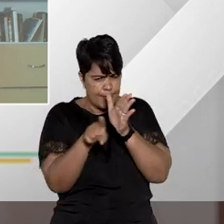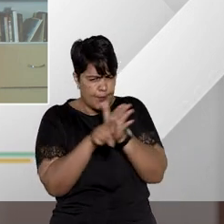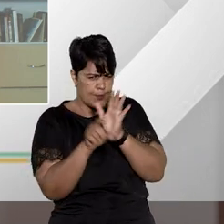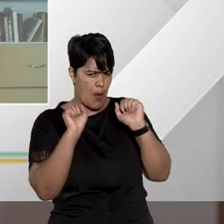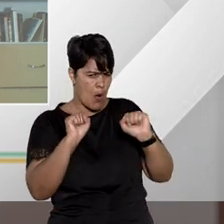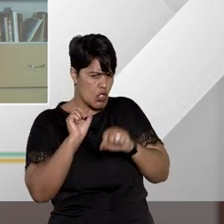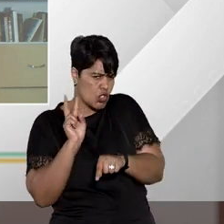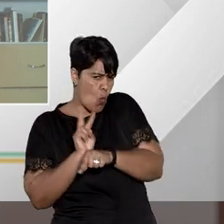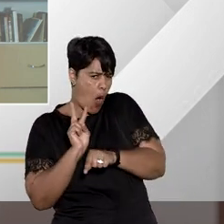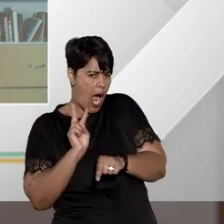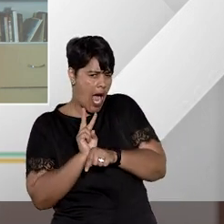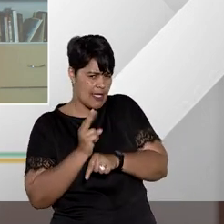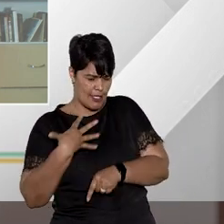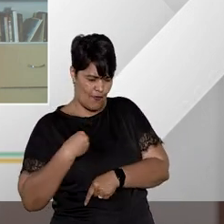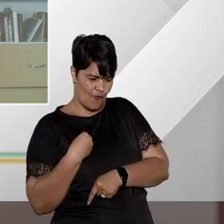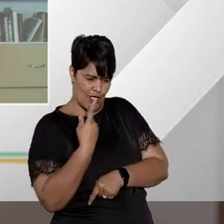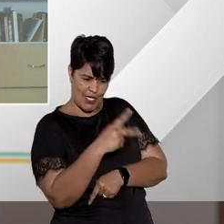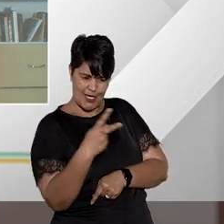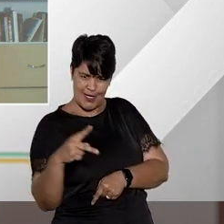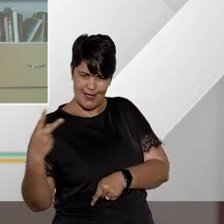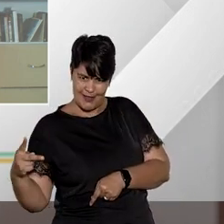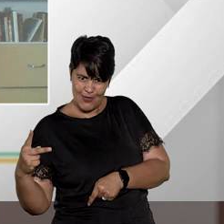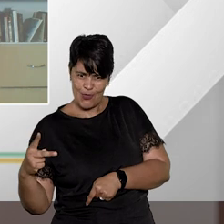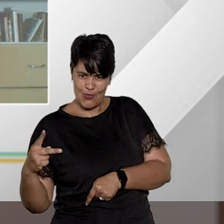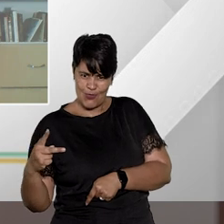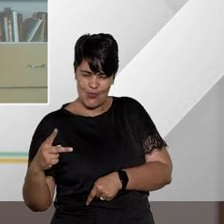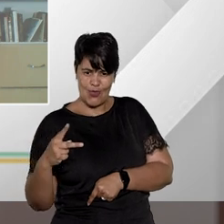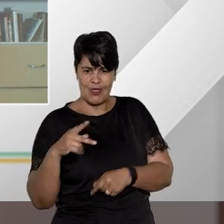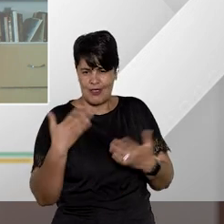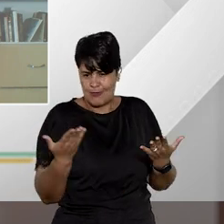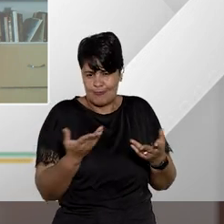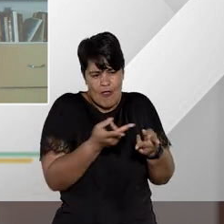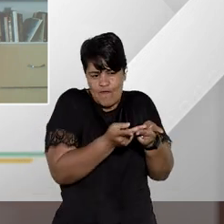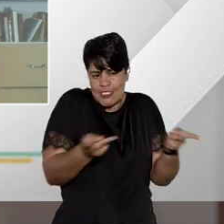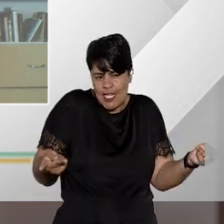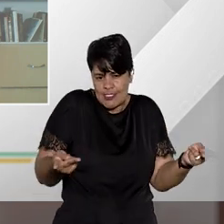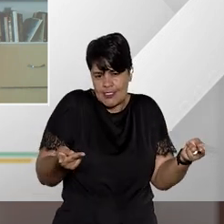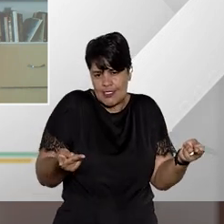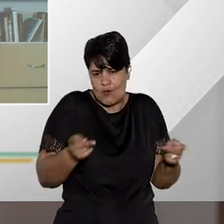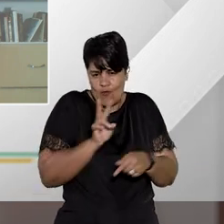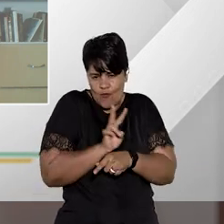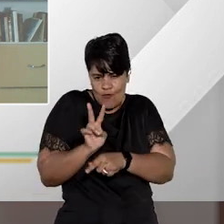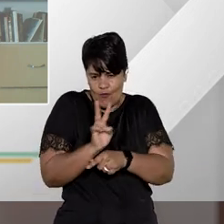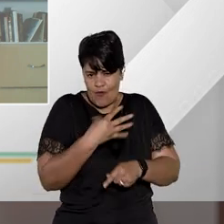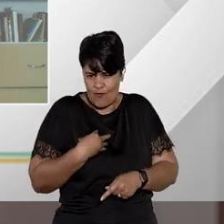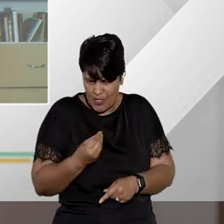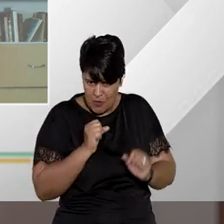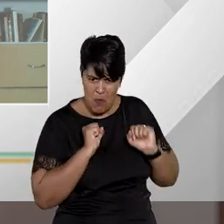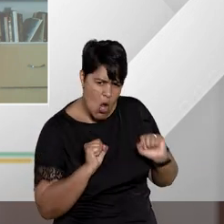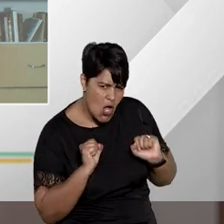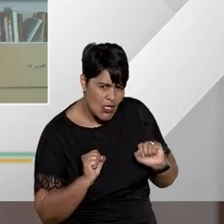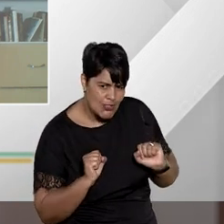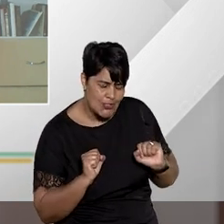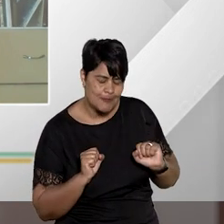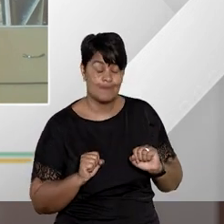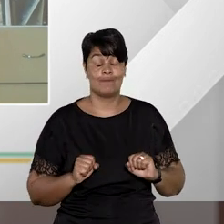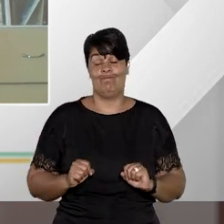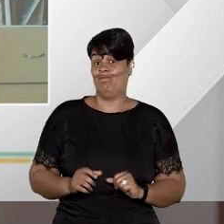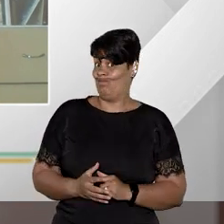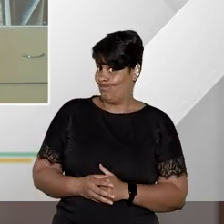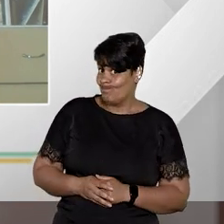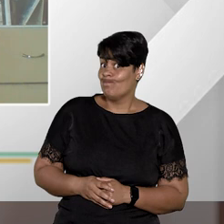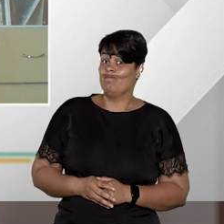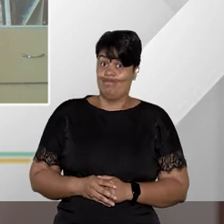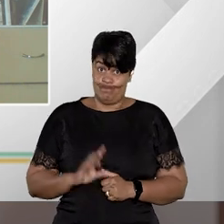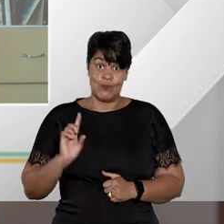menor de idade por exemplo a suspensão do poder familiar e o regime de visitações já se tentou a gente já